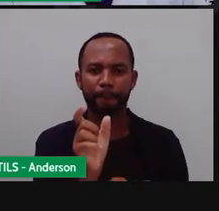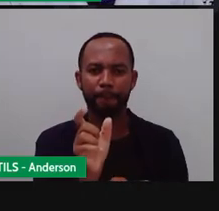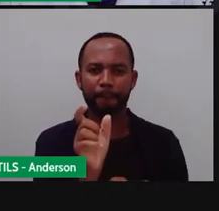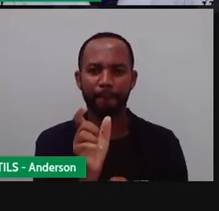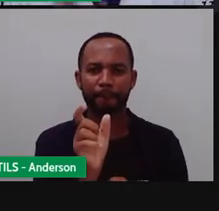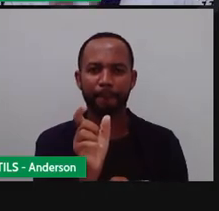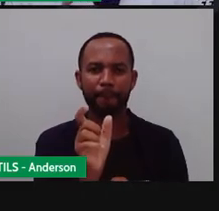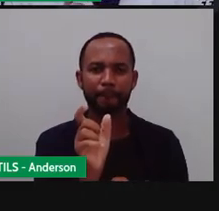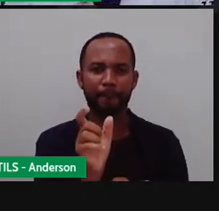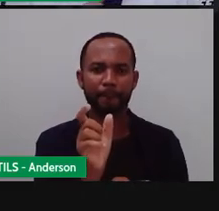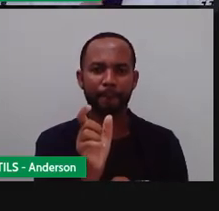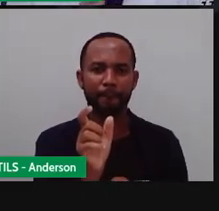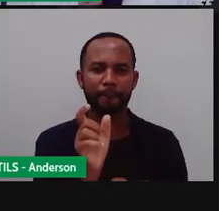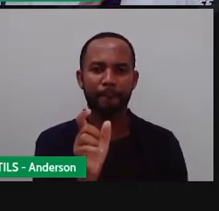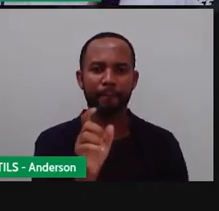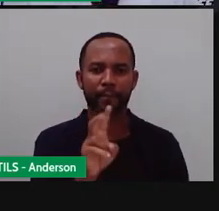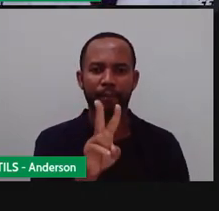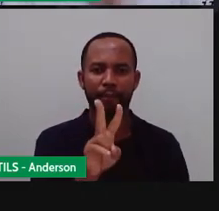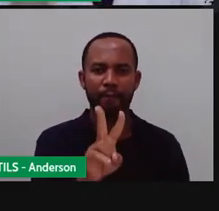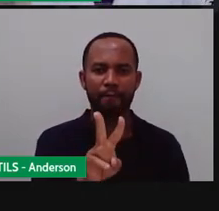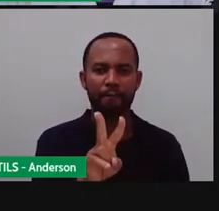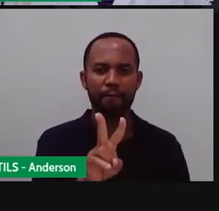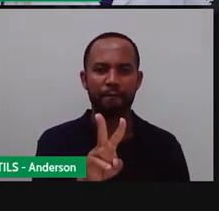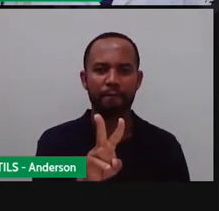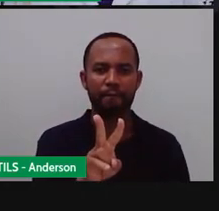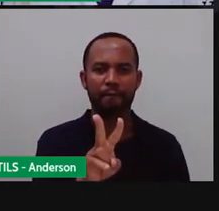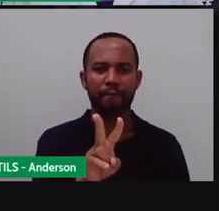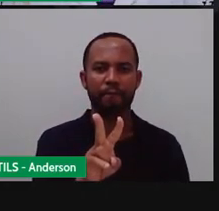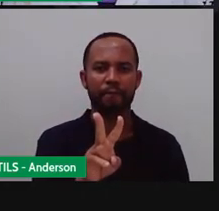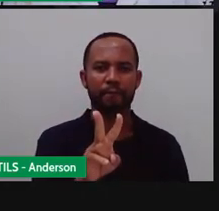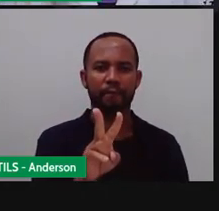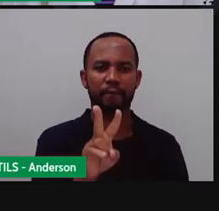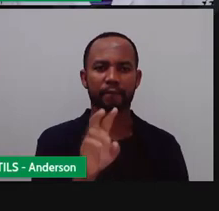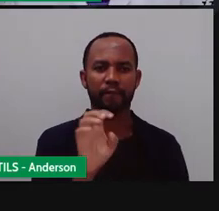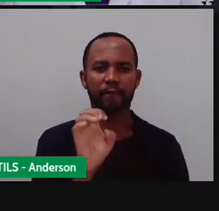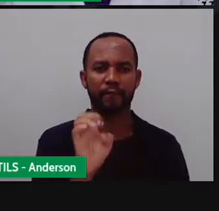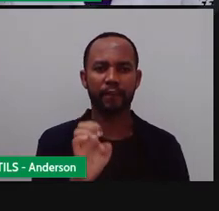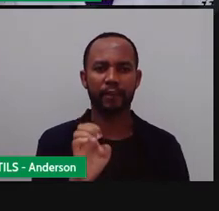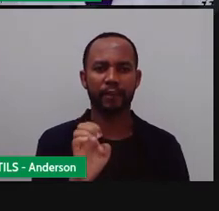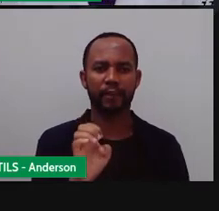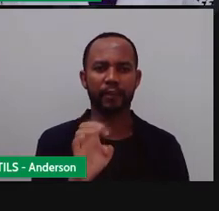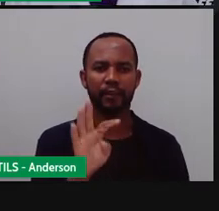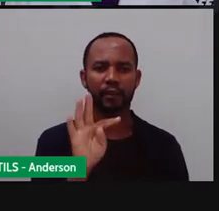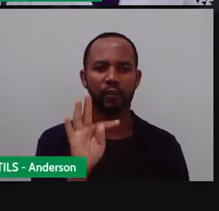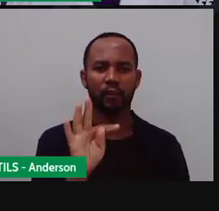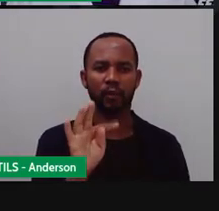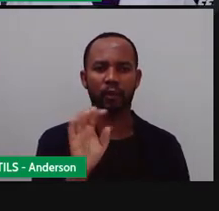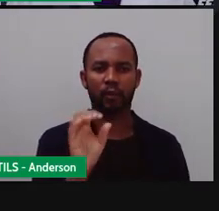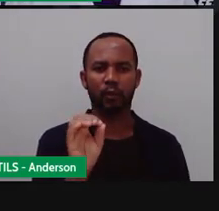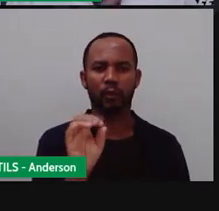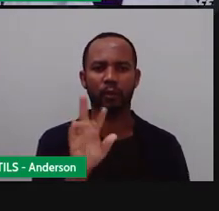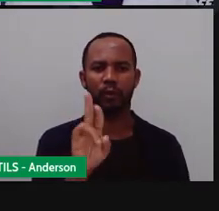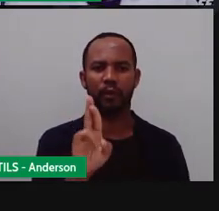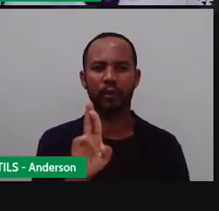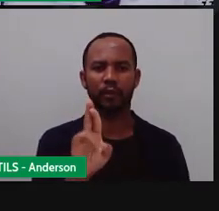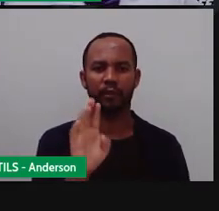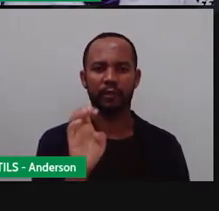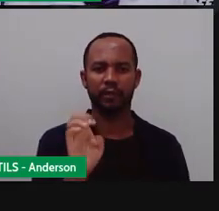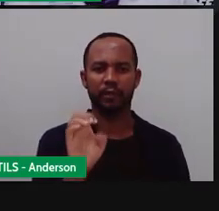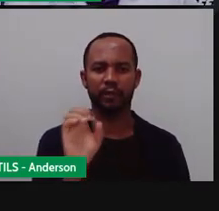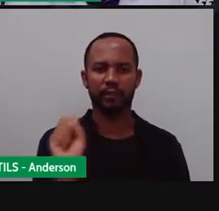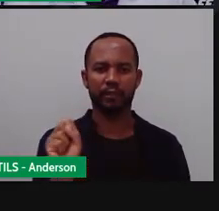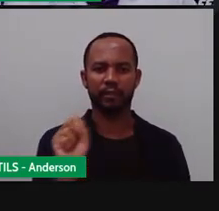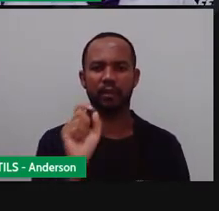Pois é. Vetor. É como se ele fosse uma espécie de carro aí, né? Que dá uma carona aí pra